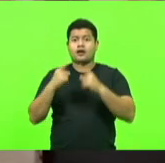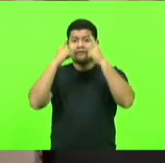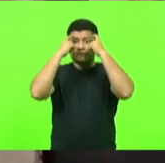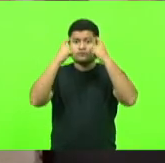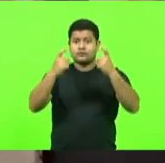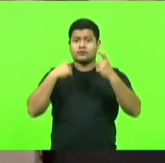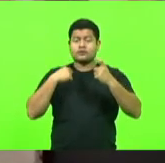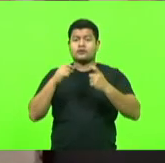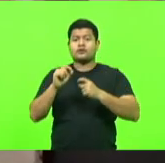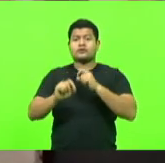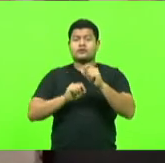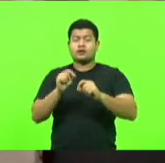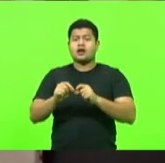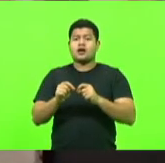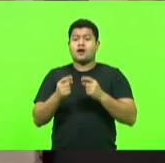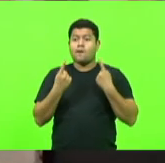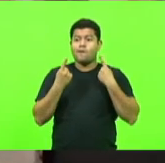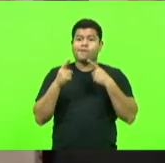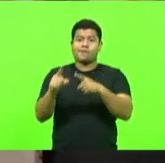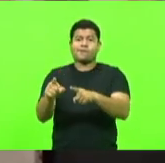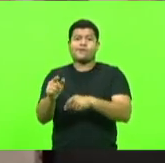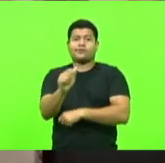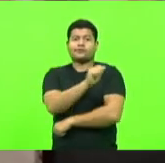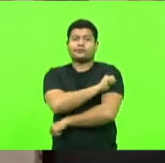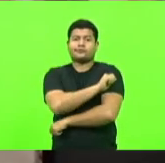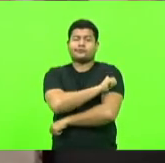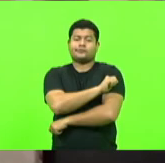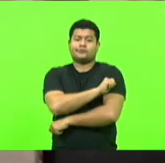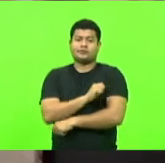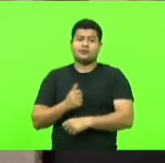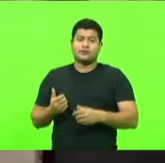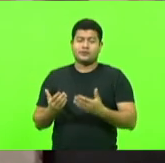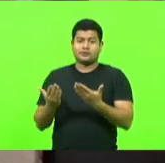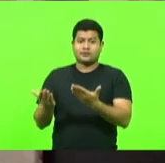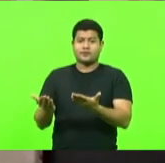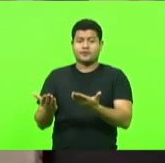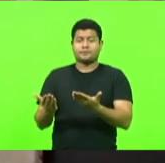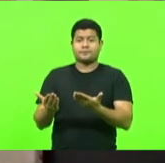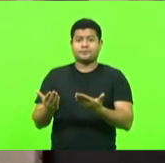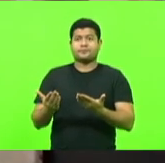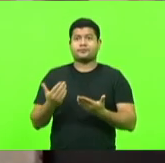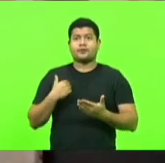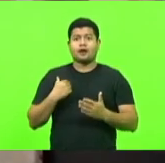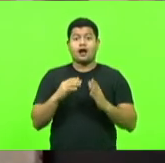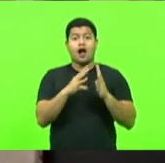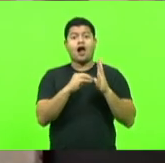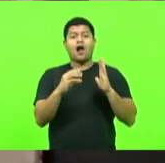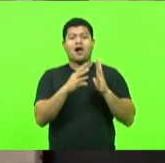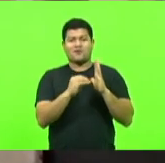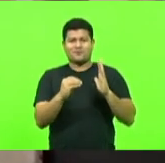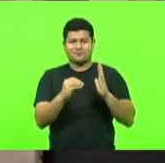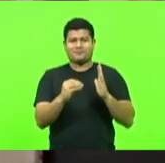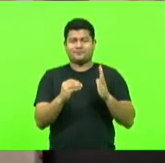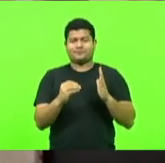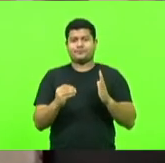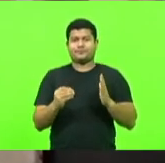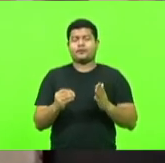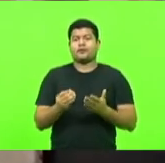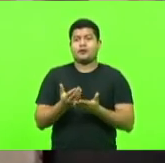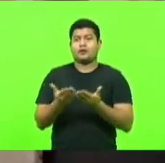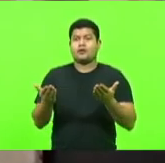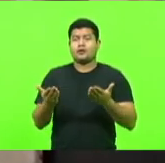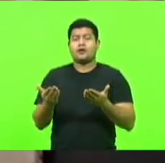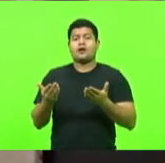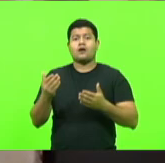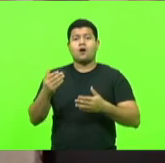institucional contra o estudante. Ou seja, a inspiração do nosso projeto, tanto no que se trata da forma da